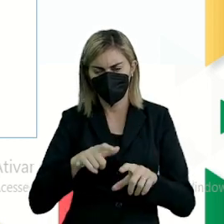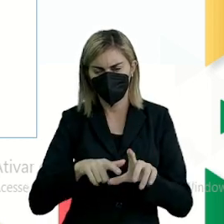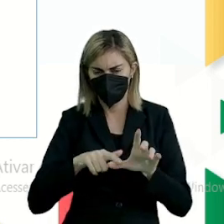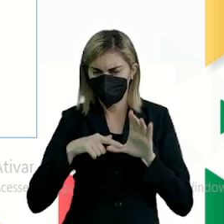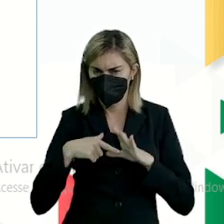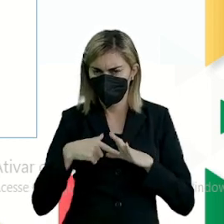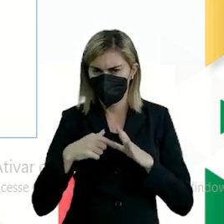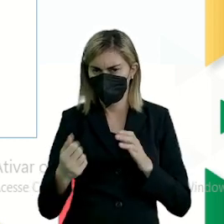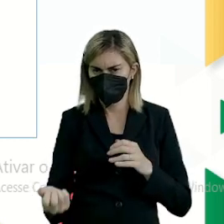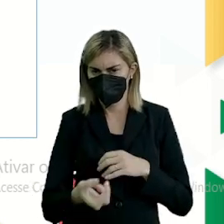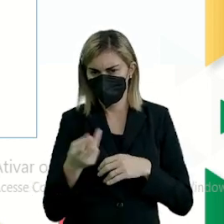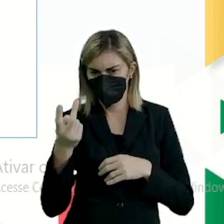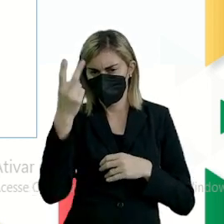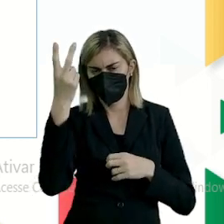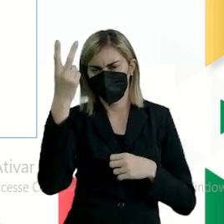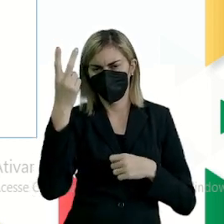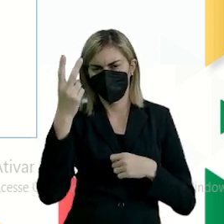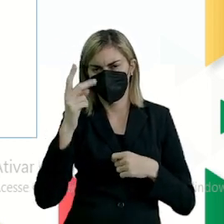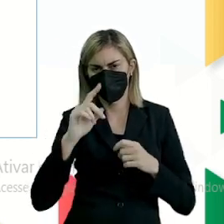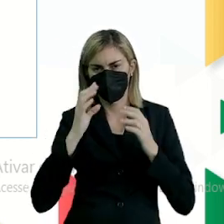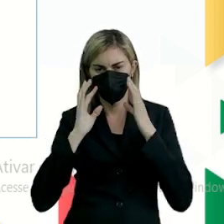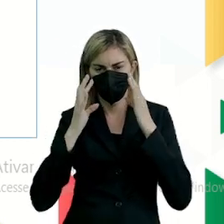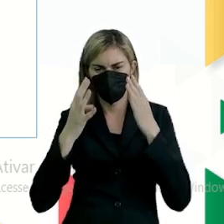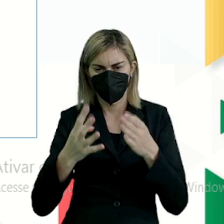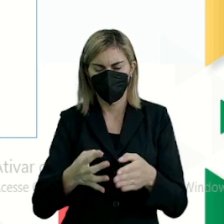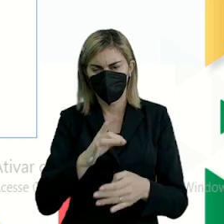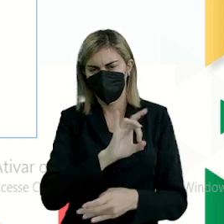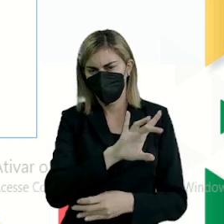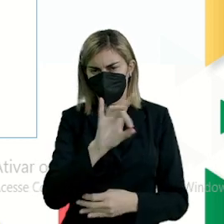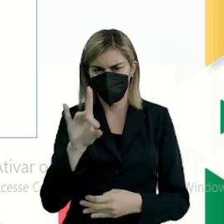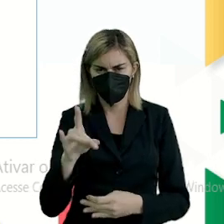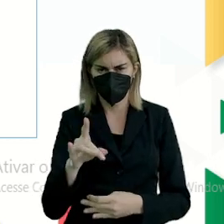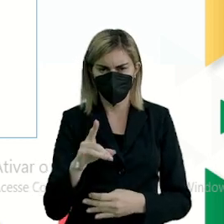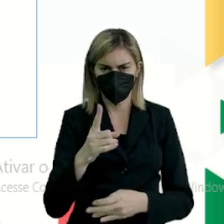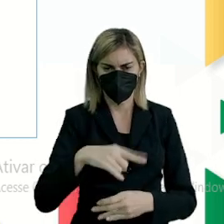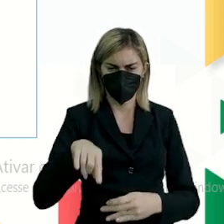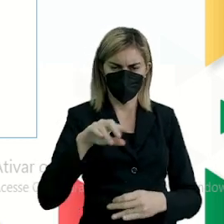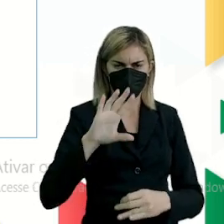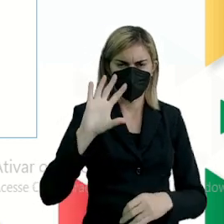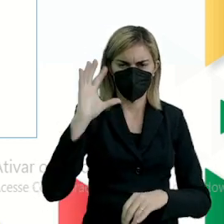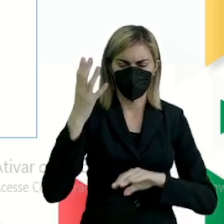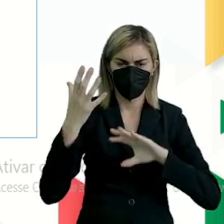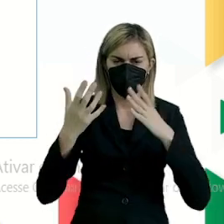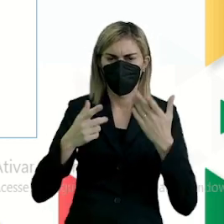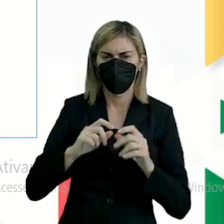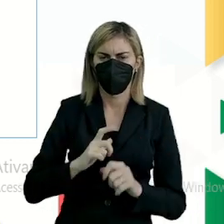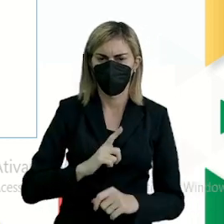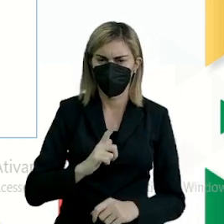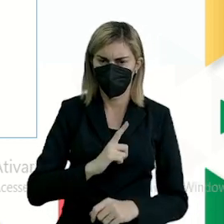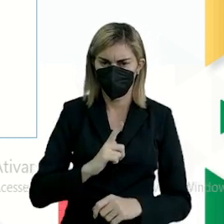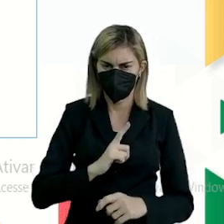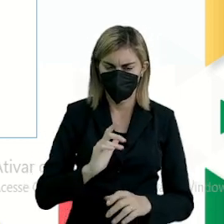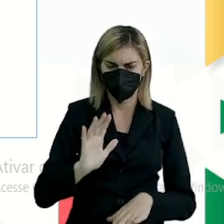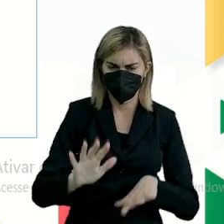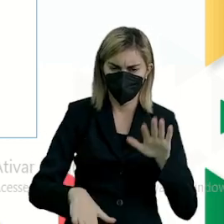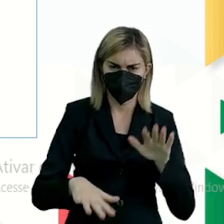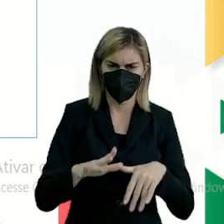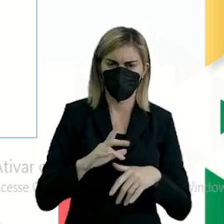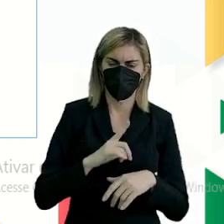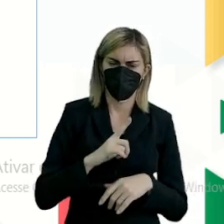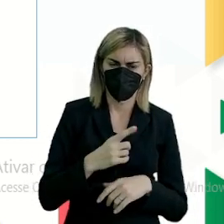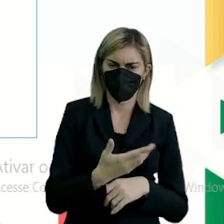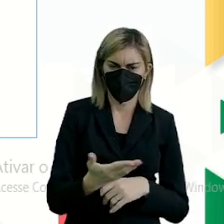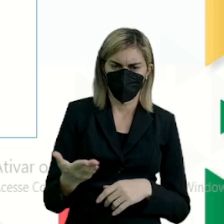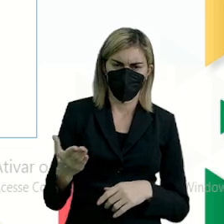dos valores, do ponto de vista de cada um. E os fatos existem independentemente